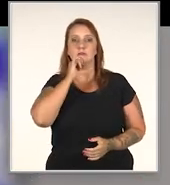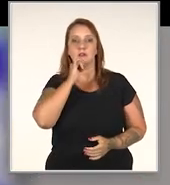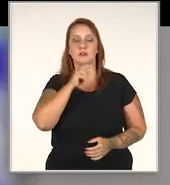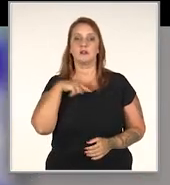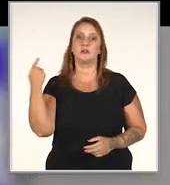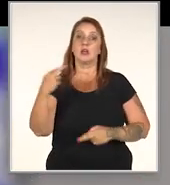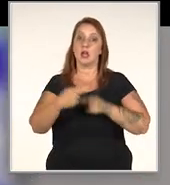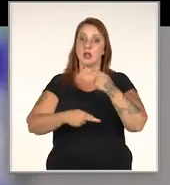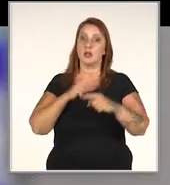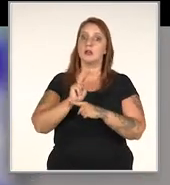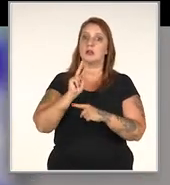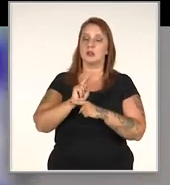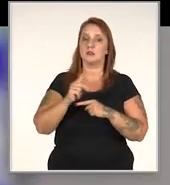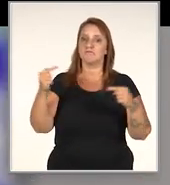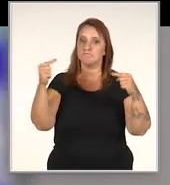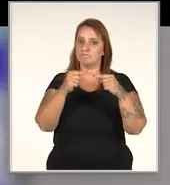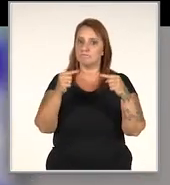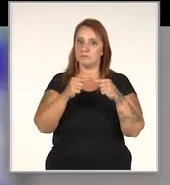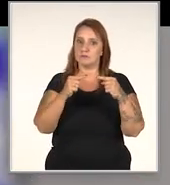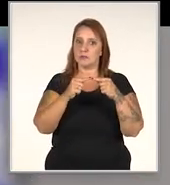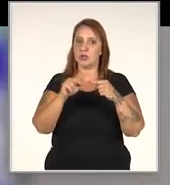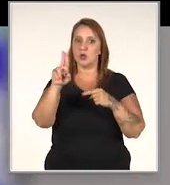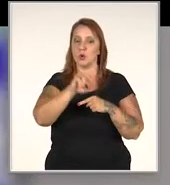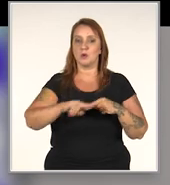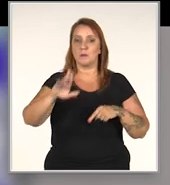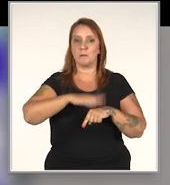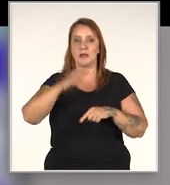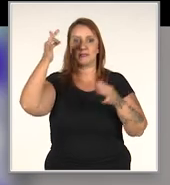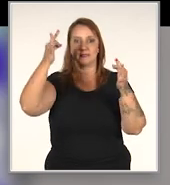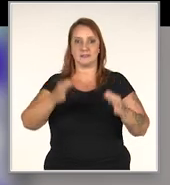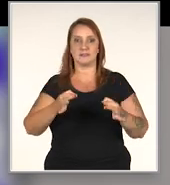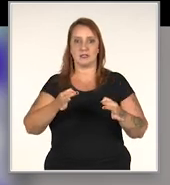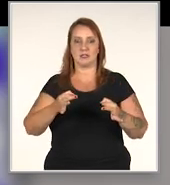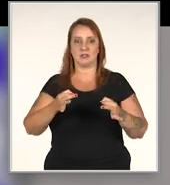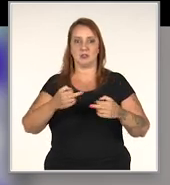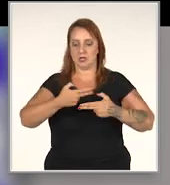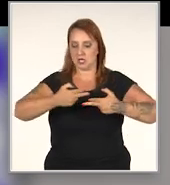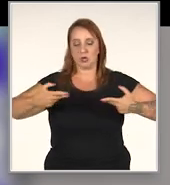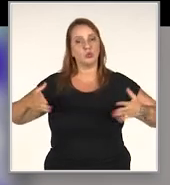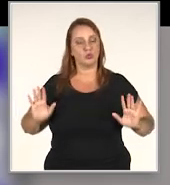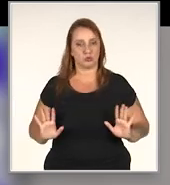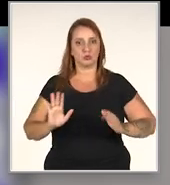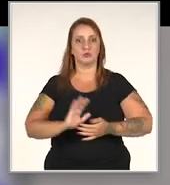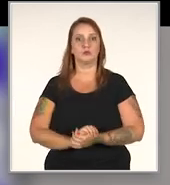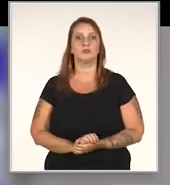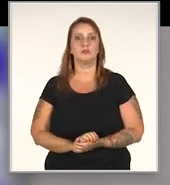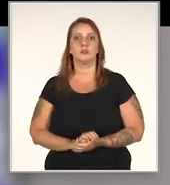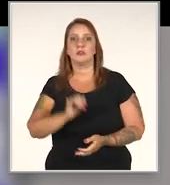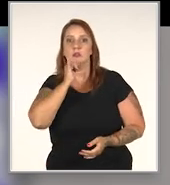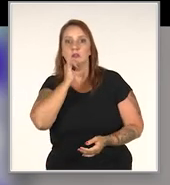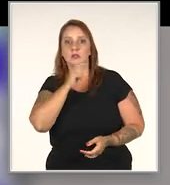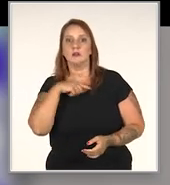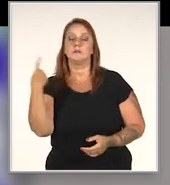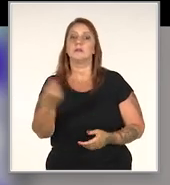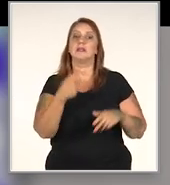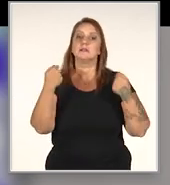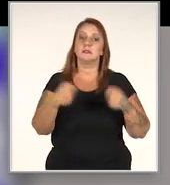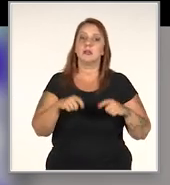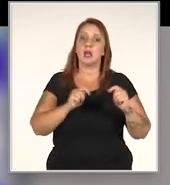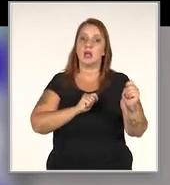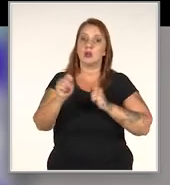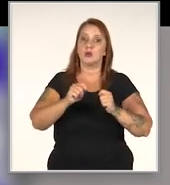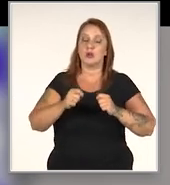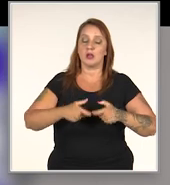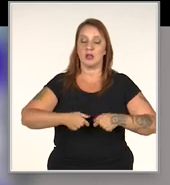Então, por exemplo, puxa, olha, a sustentabilidade está muito relacionada ao uso mais racional, mais eficiente de recursos, né? Então, puxa, olha, a gente